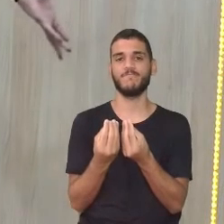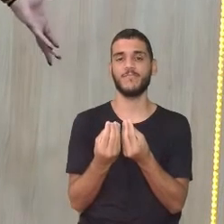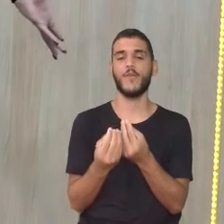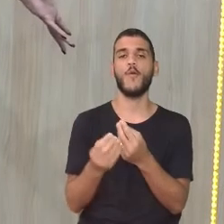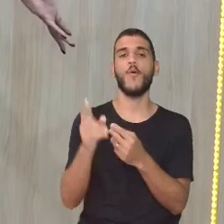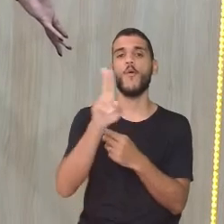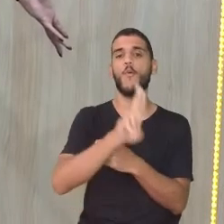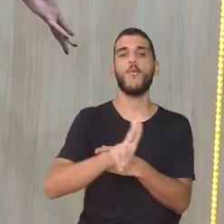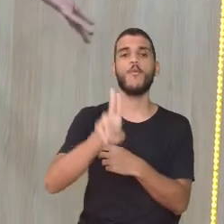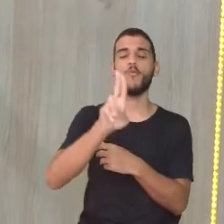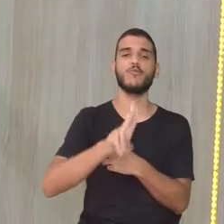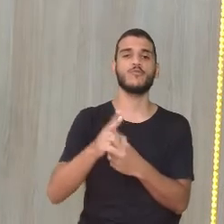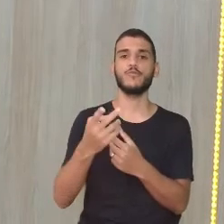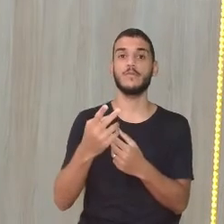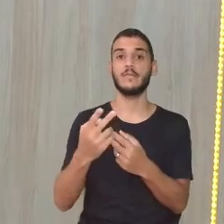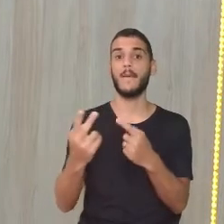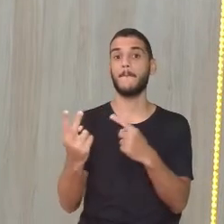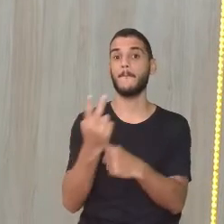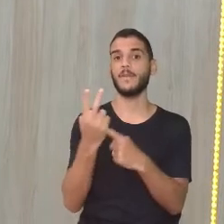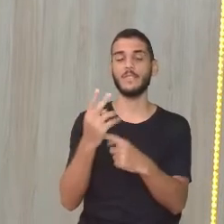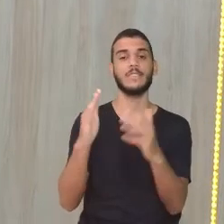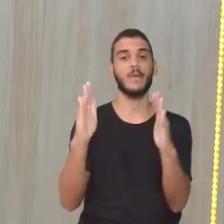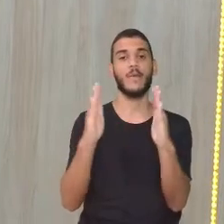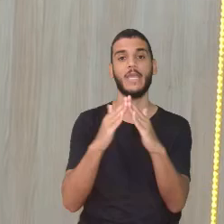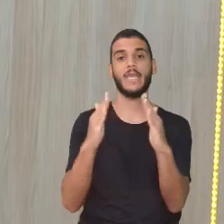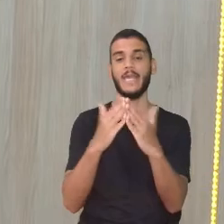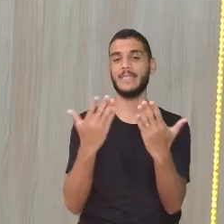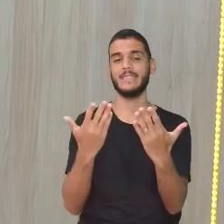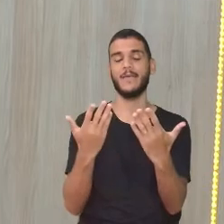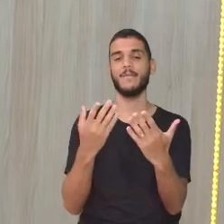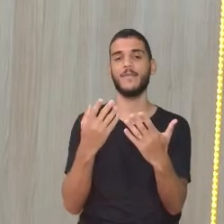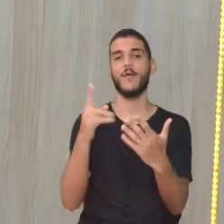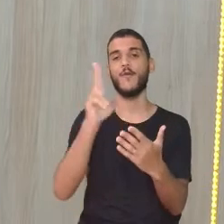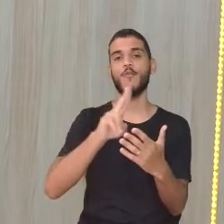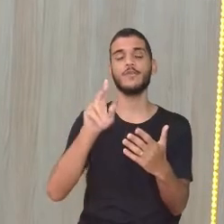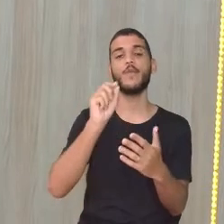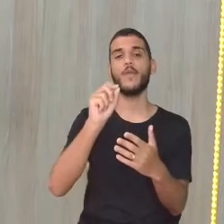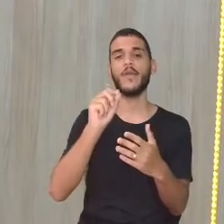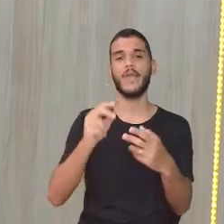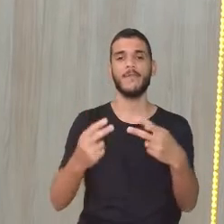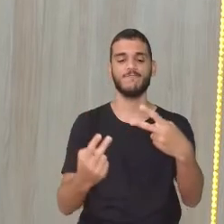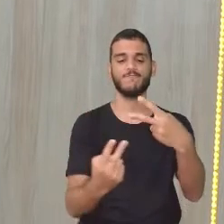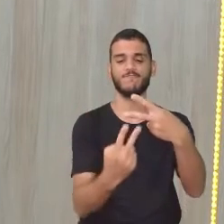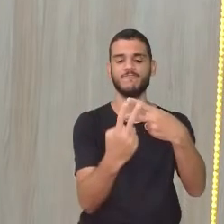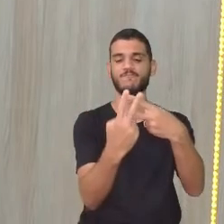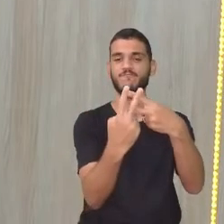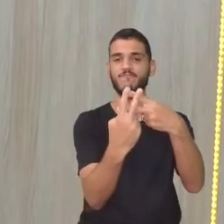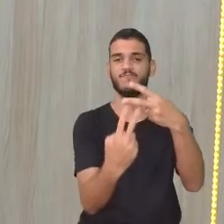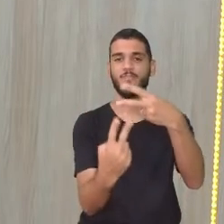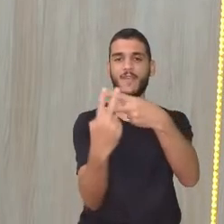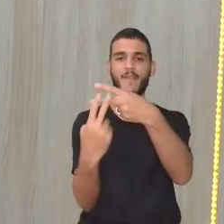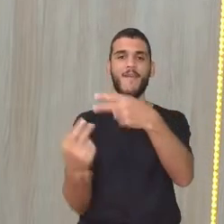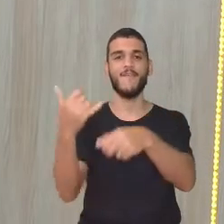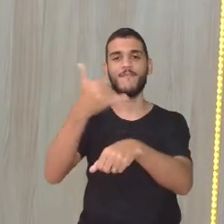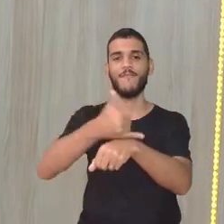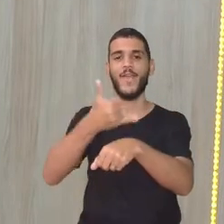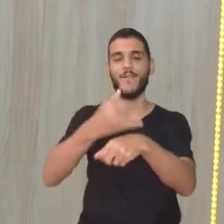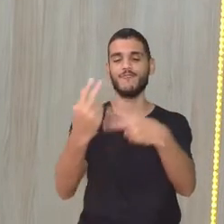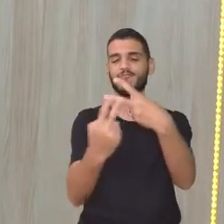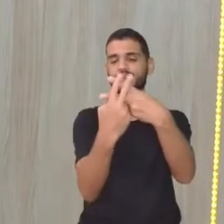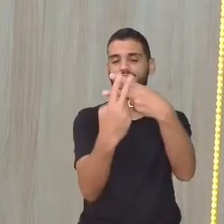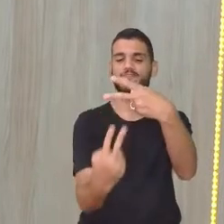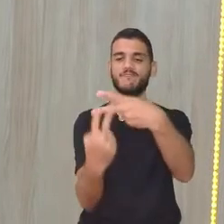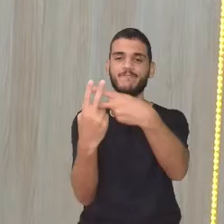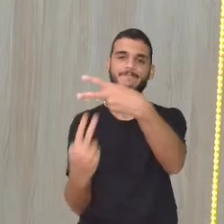exemplo, né? Esse gradeamento, a gente vive preso, né, gente? Com medo de ser assaltado, né? Por conta dessa... São questões